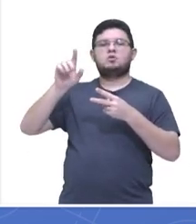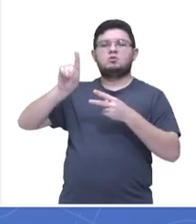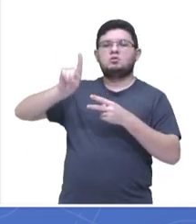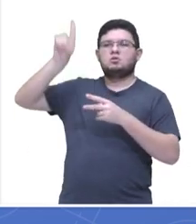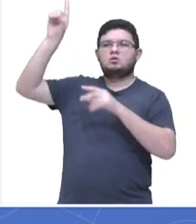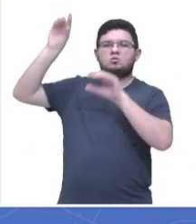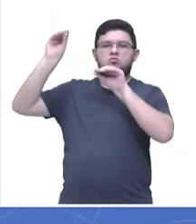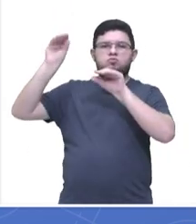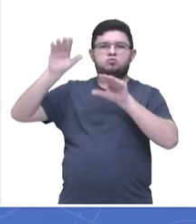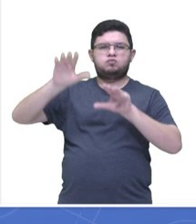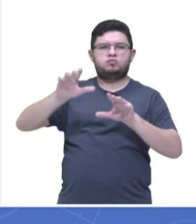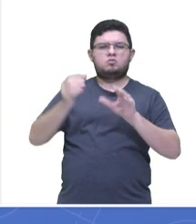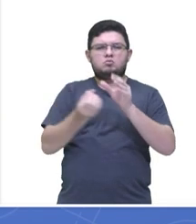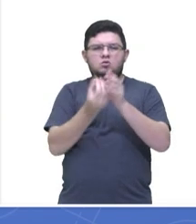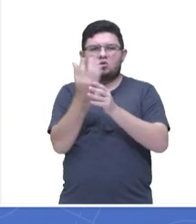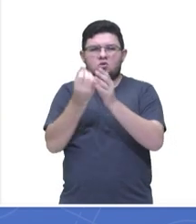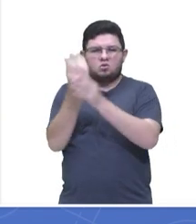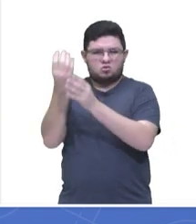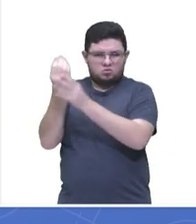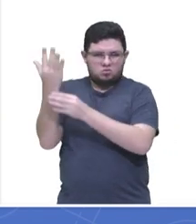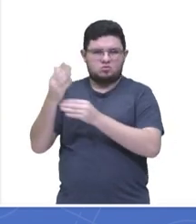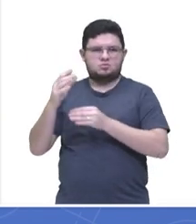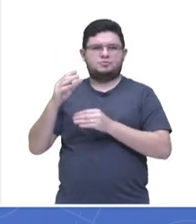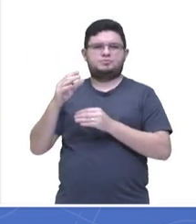recuperação do legado ancestral,